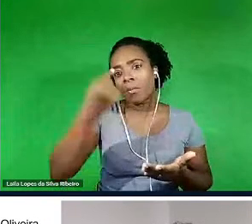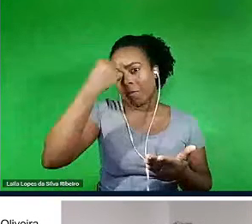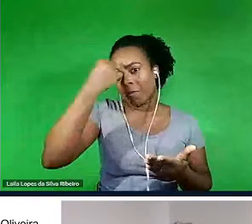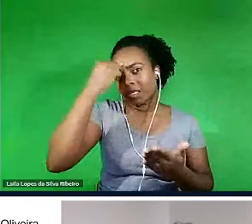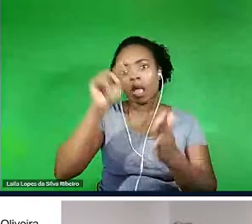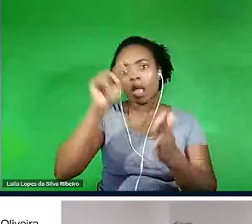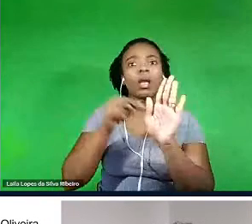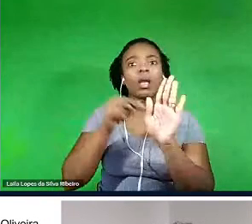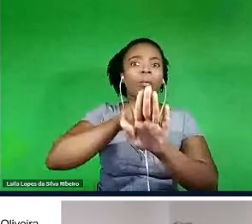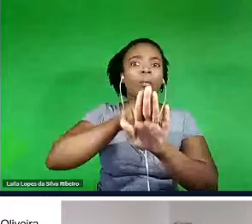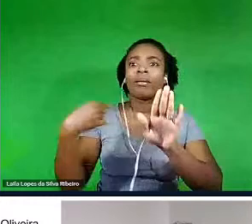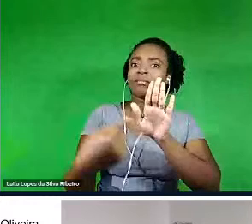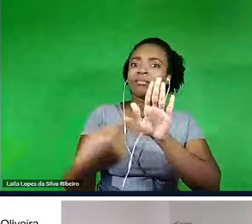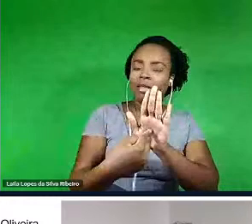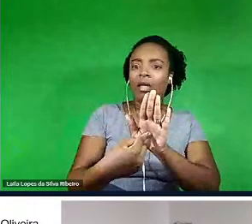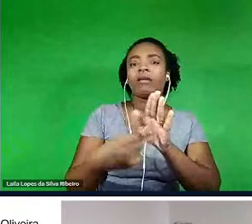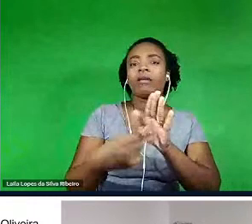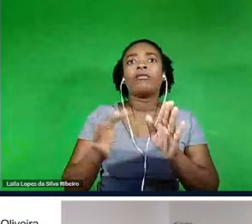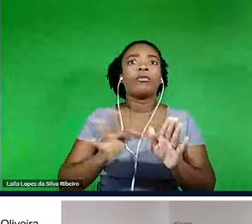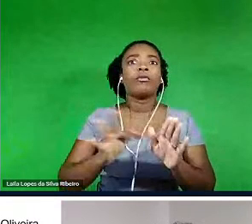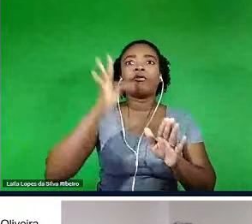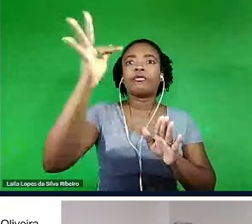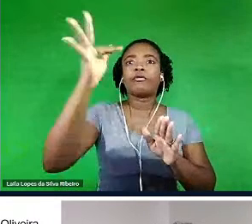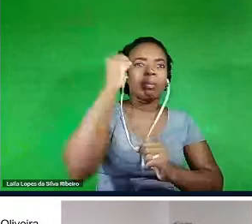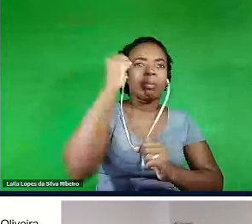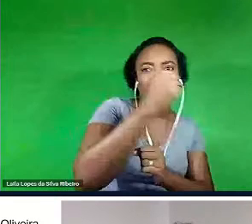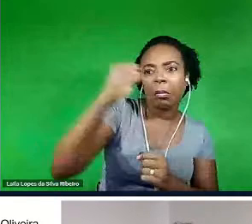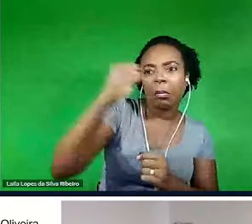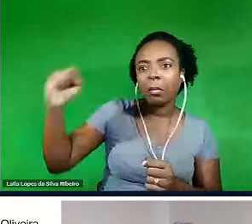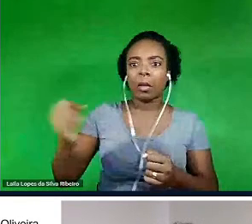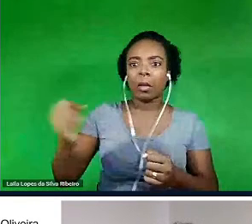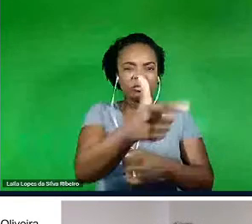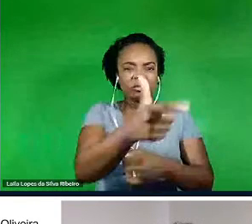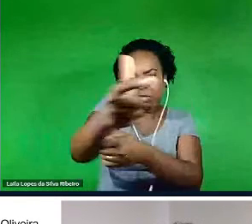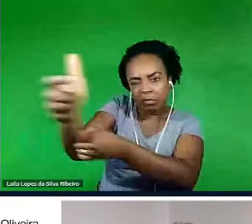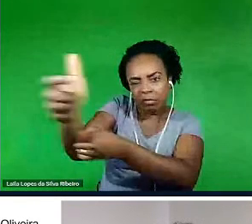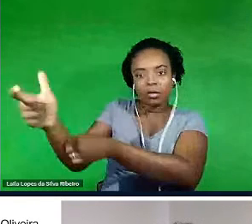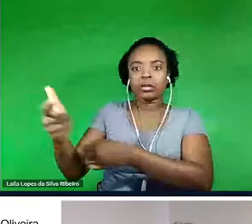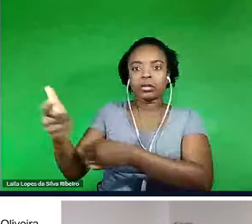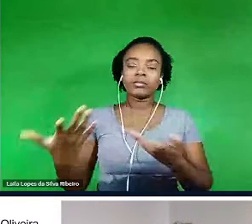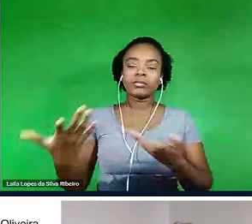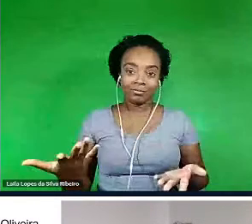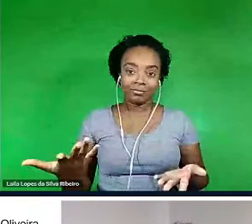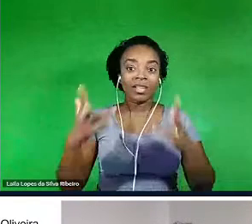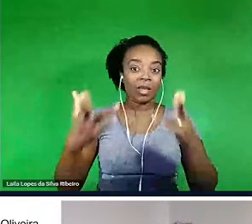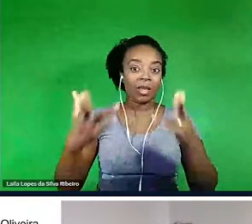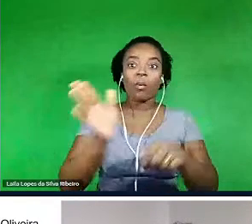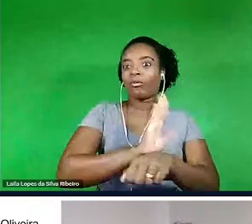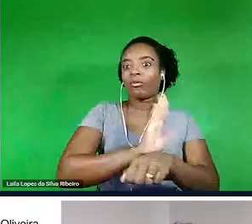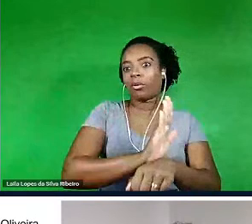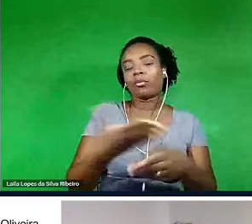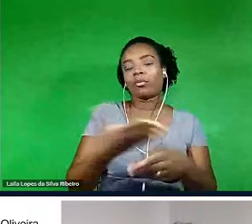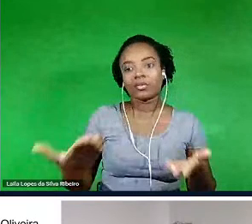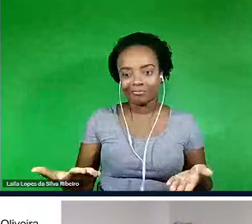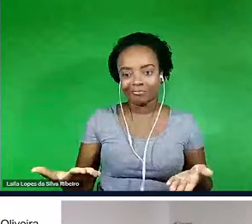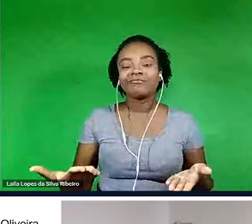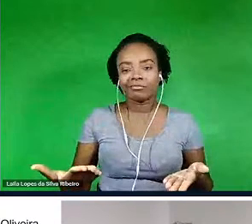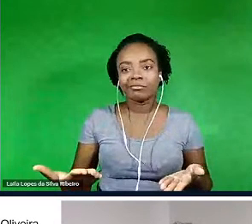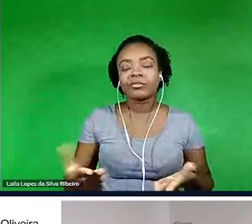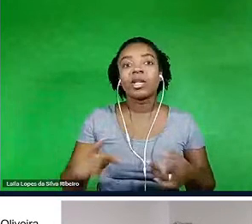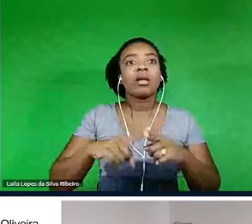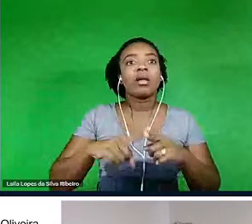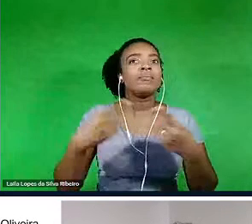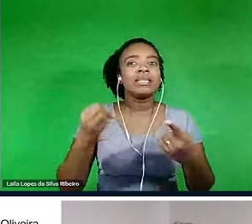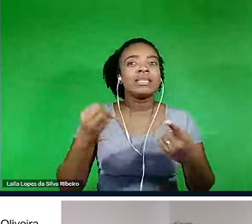do futuro, do robô vindo e atirando em todo mundo, né, que a gente acaba ficando com medo, mas se a gente pensar nas nossas